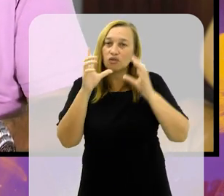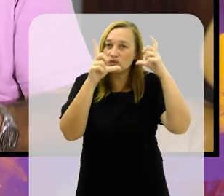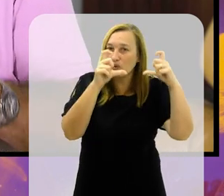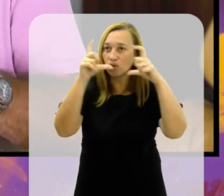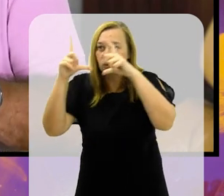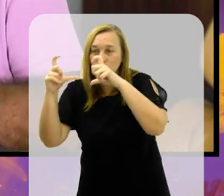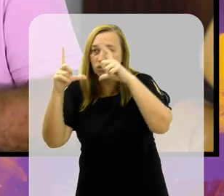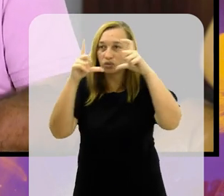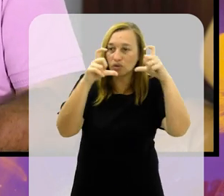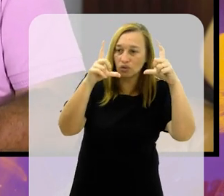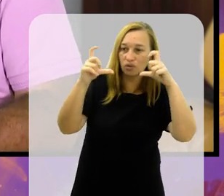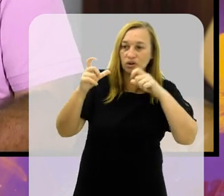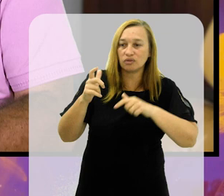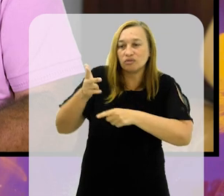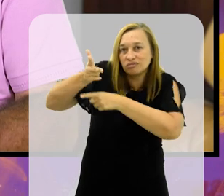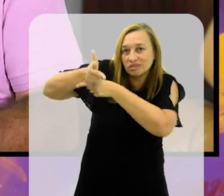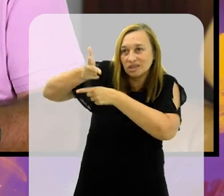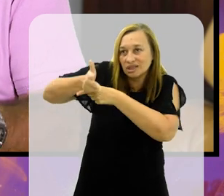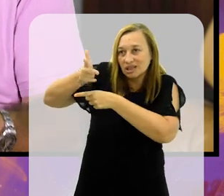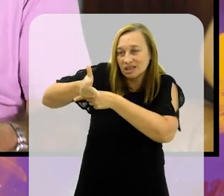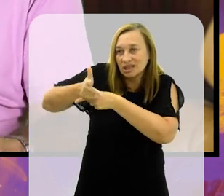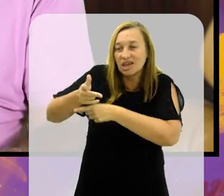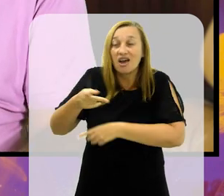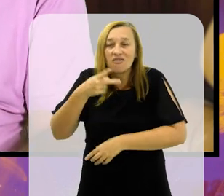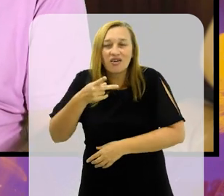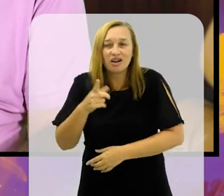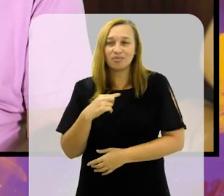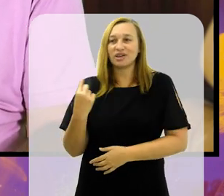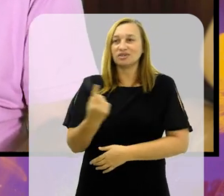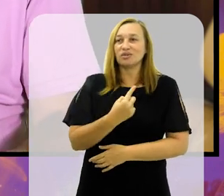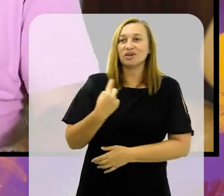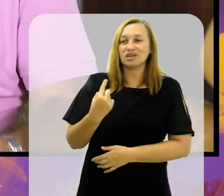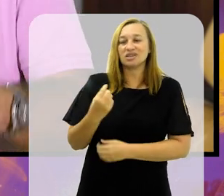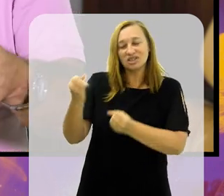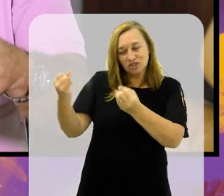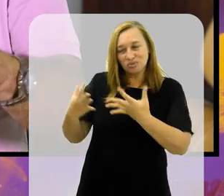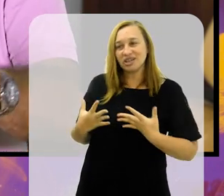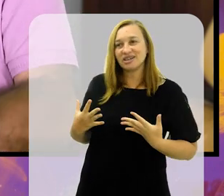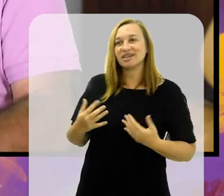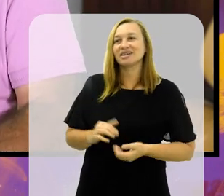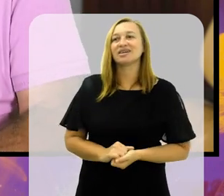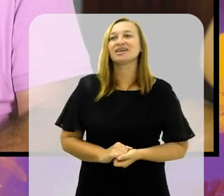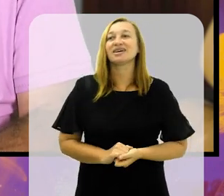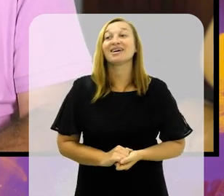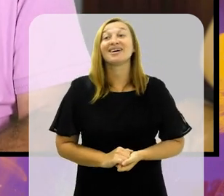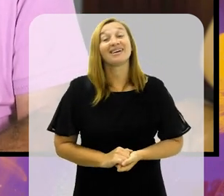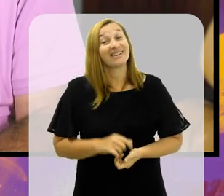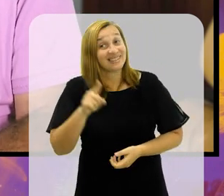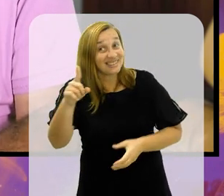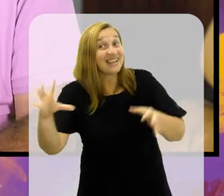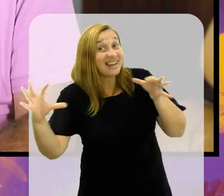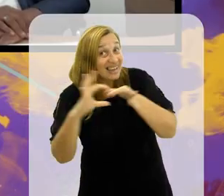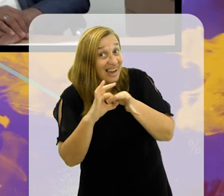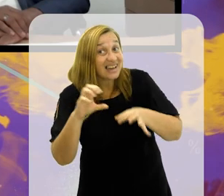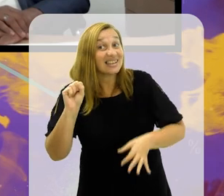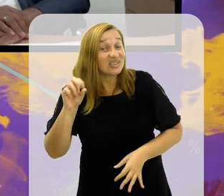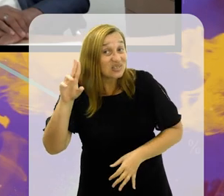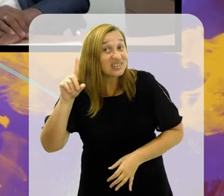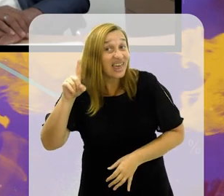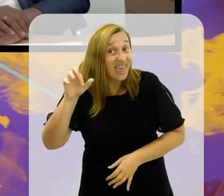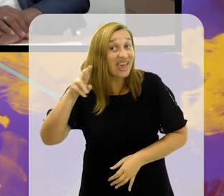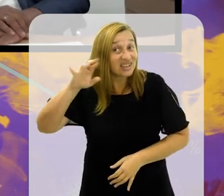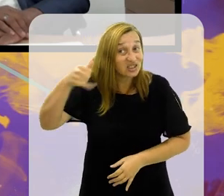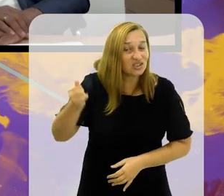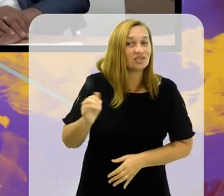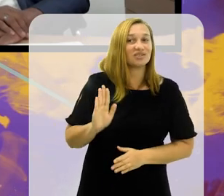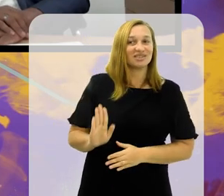radialistas, fotógrafos, fotógrafos, cinegrafistas. Conta pra gente isso aí, Renato. Você